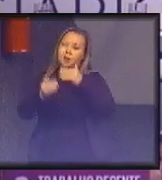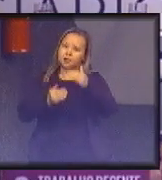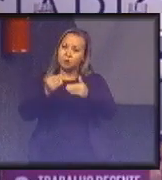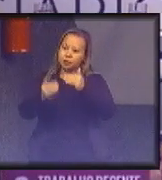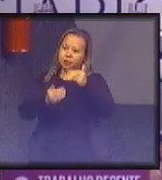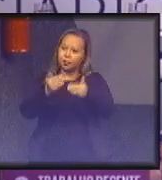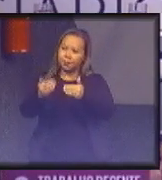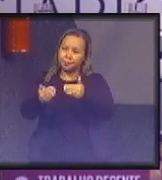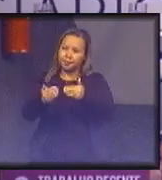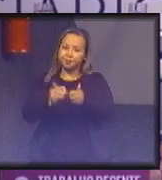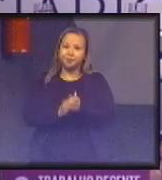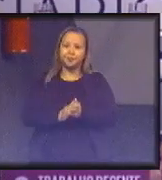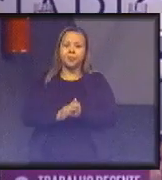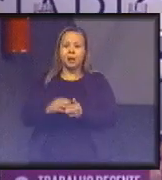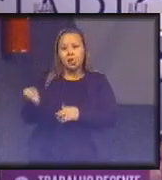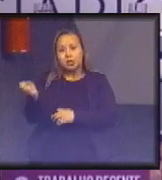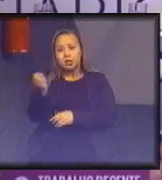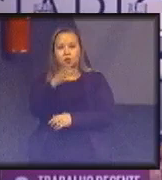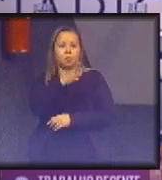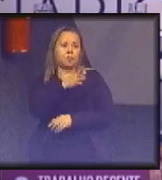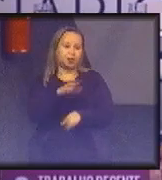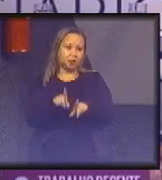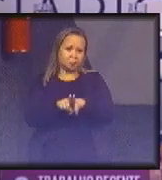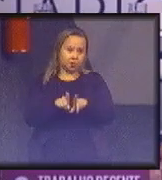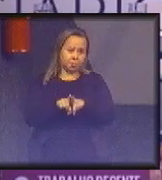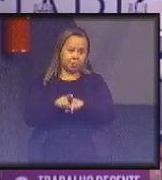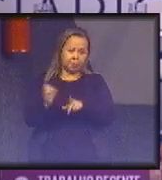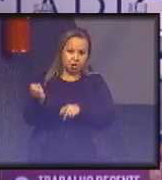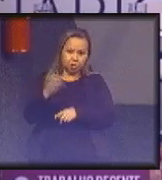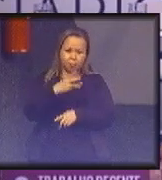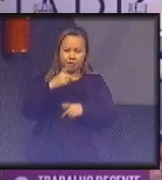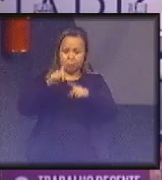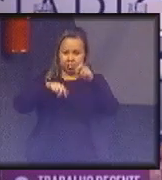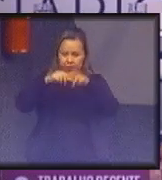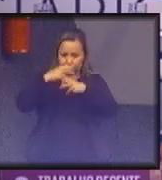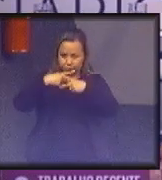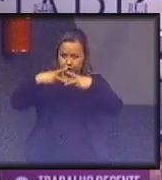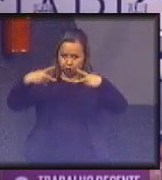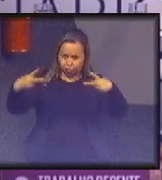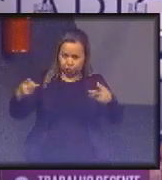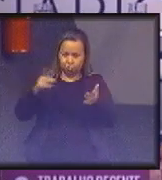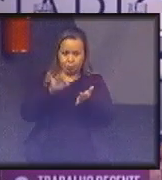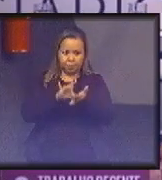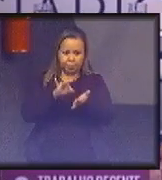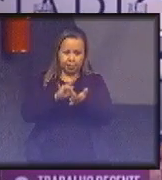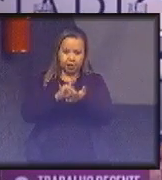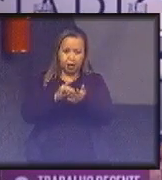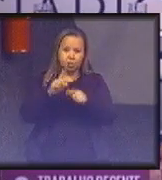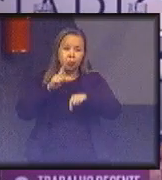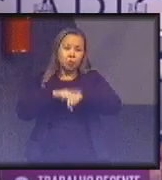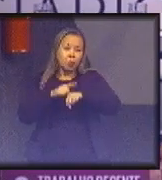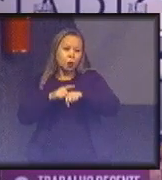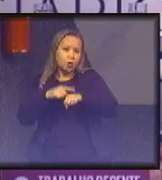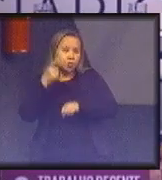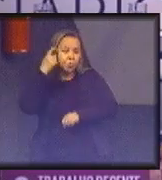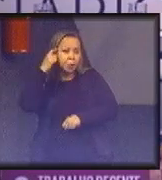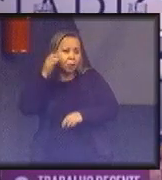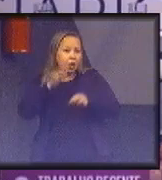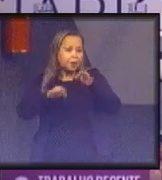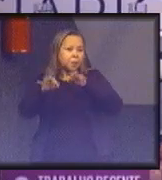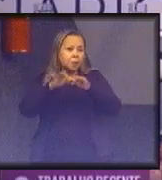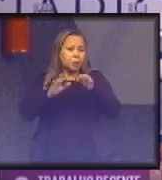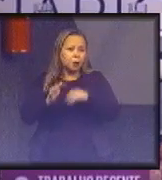a inovação, a inovação de produtos. Na verdade, quando a gente vai pensar em planejar um futuro